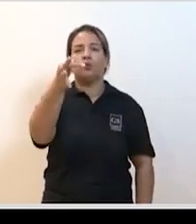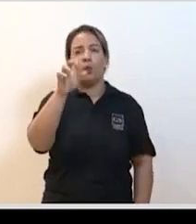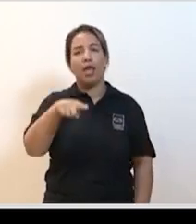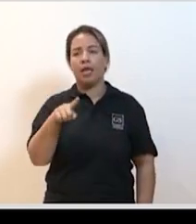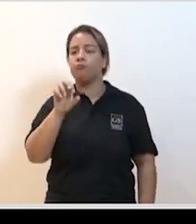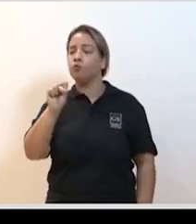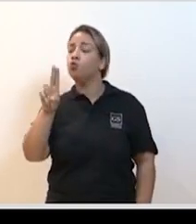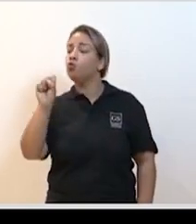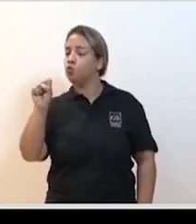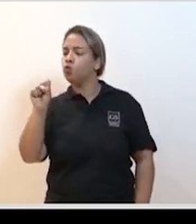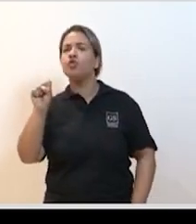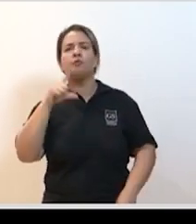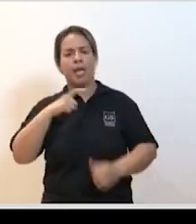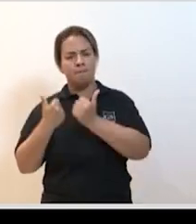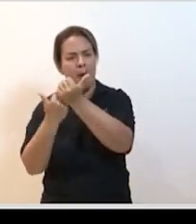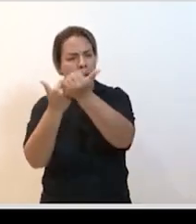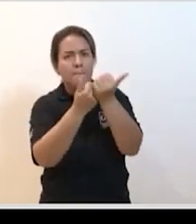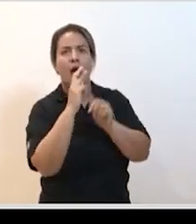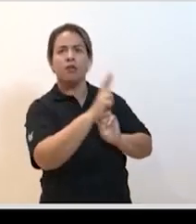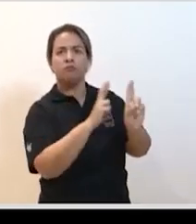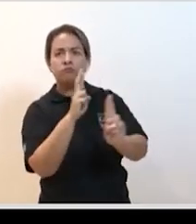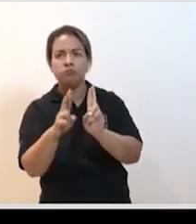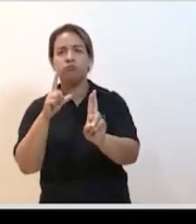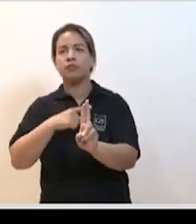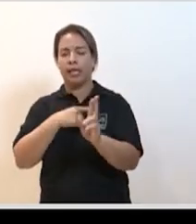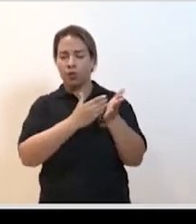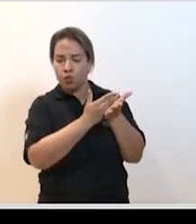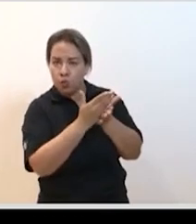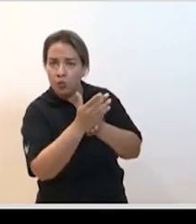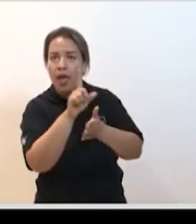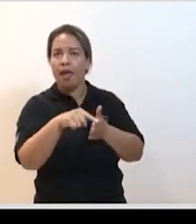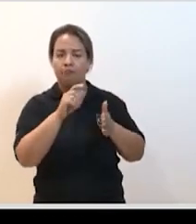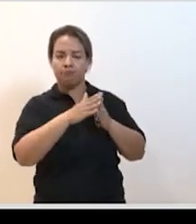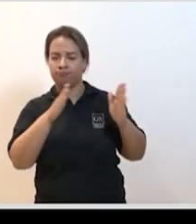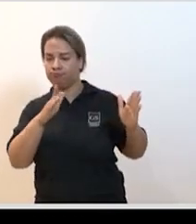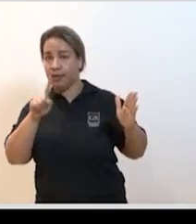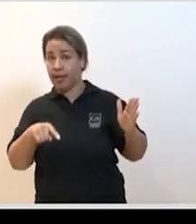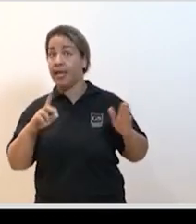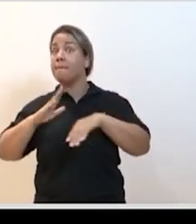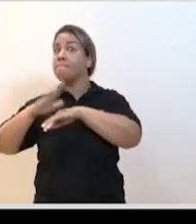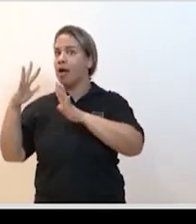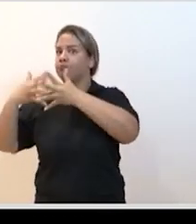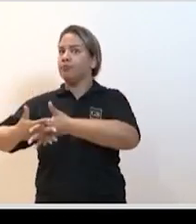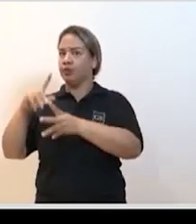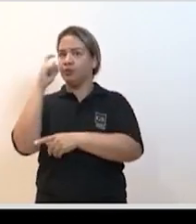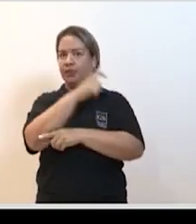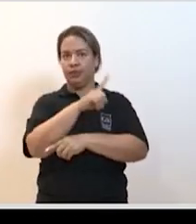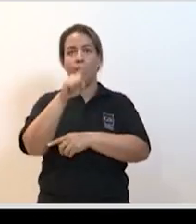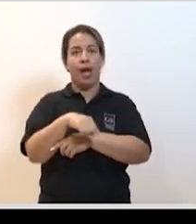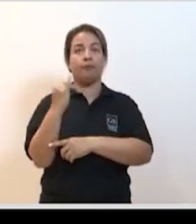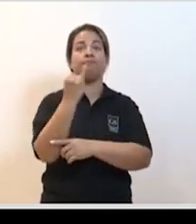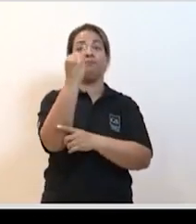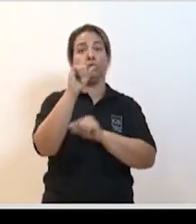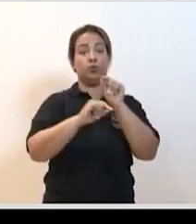respostas tanto na atenção primária como na atenção secundária e mais complexa é claro que é muito